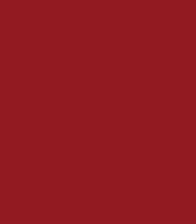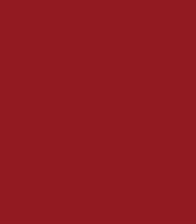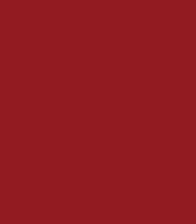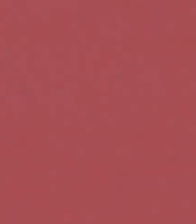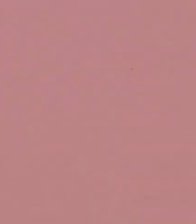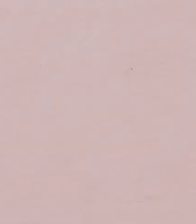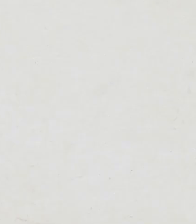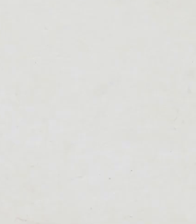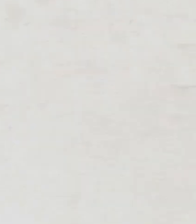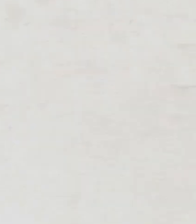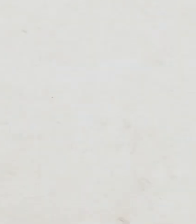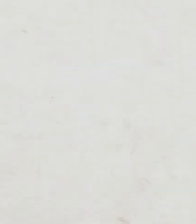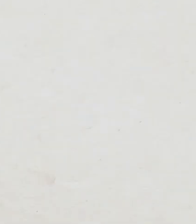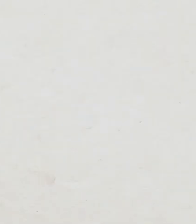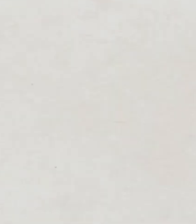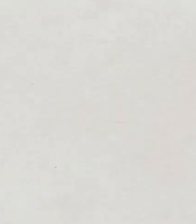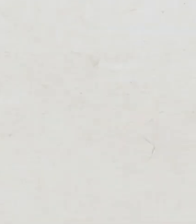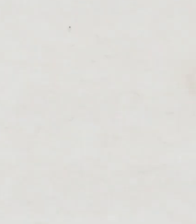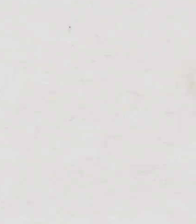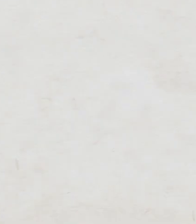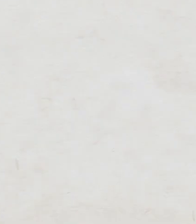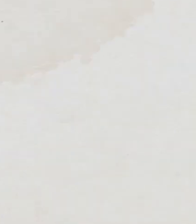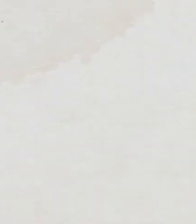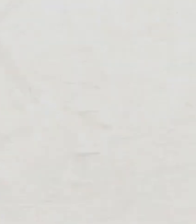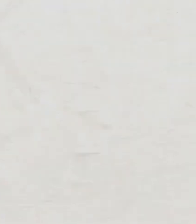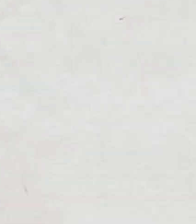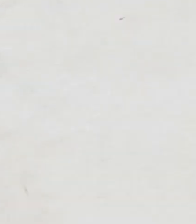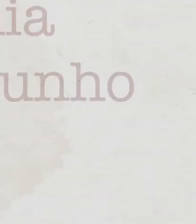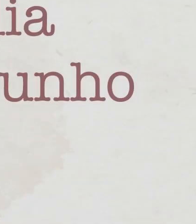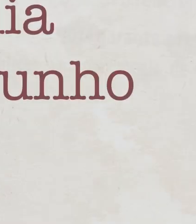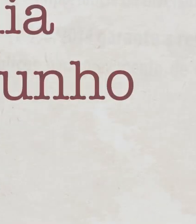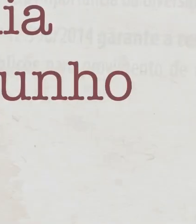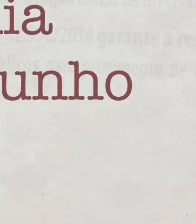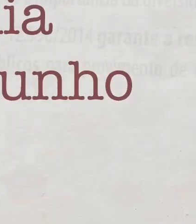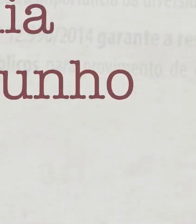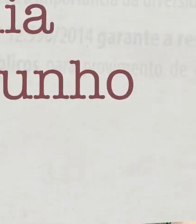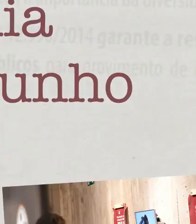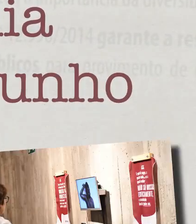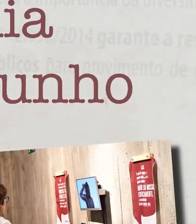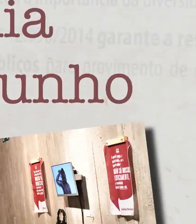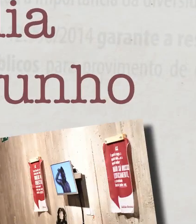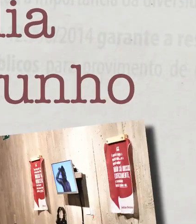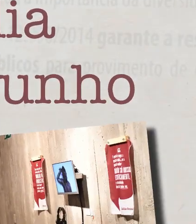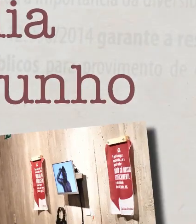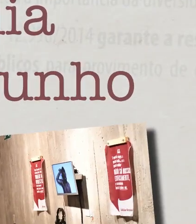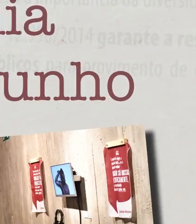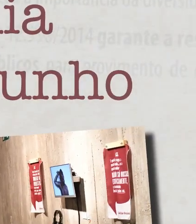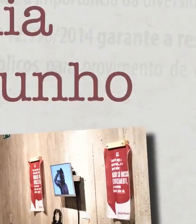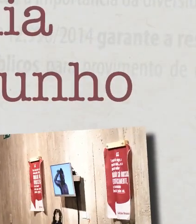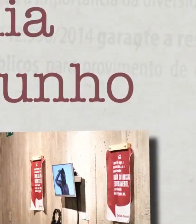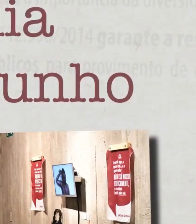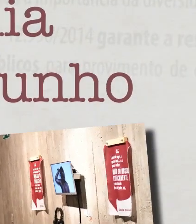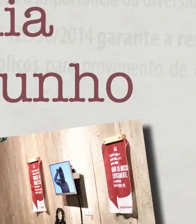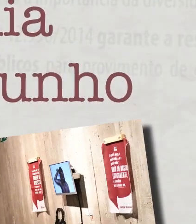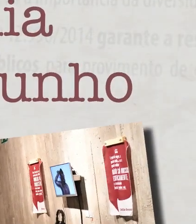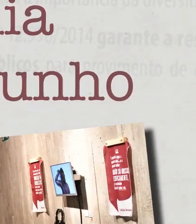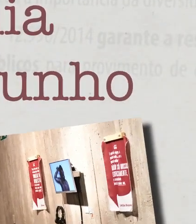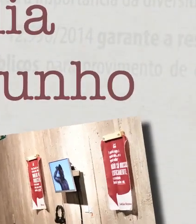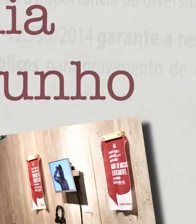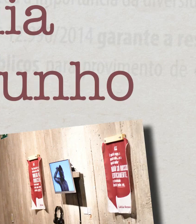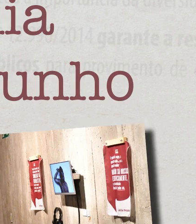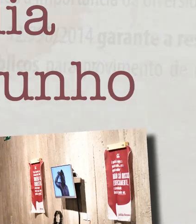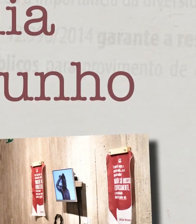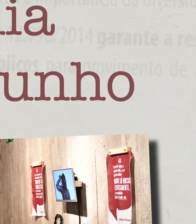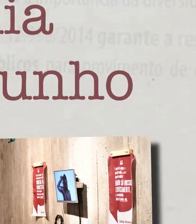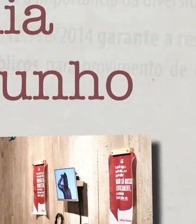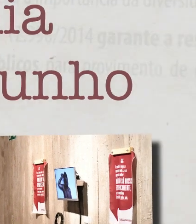Exposição Memórias. Enfrentamento ao racismo. No Museu do Homem do Nordeste. A visitação é